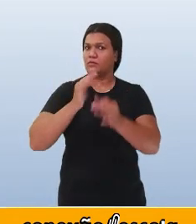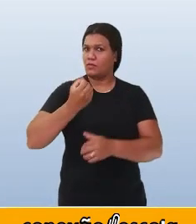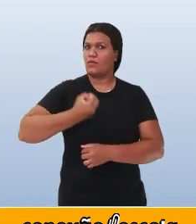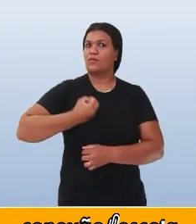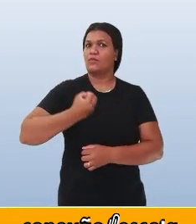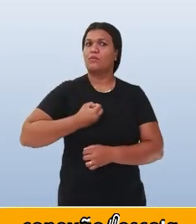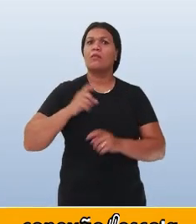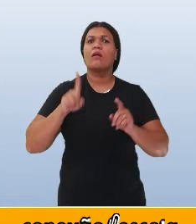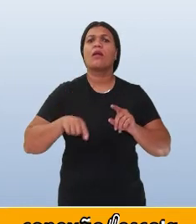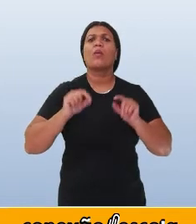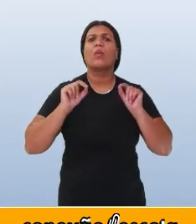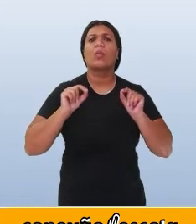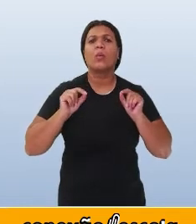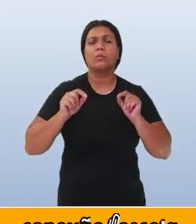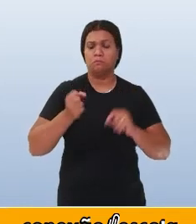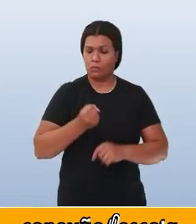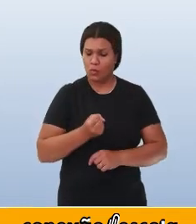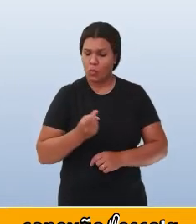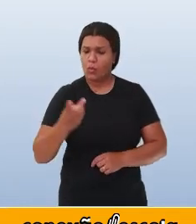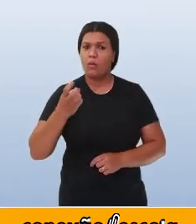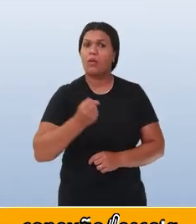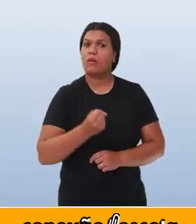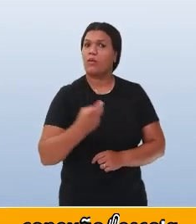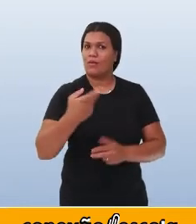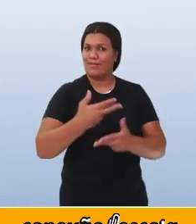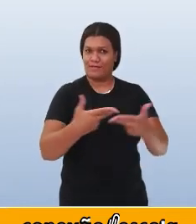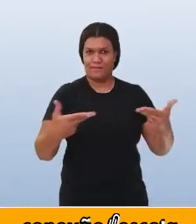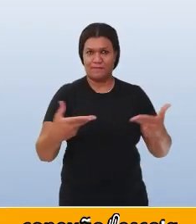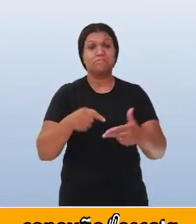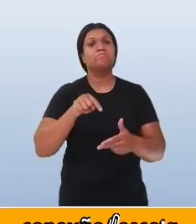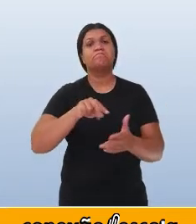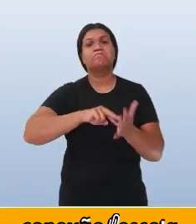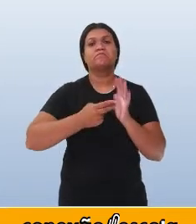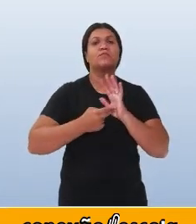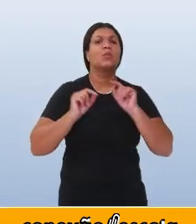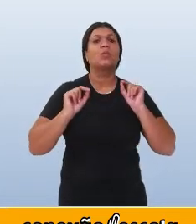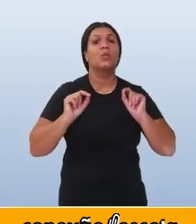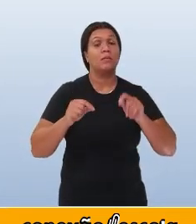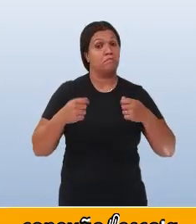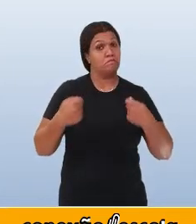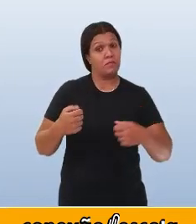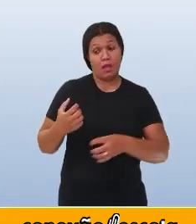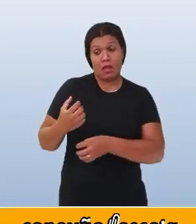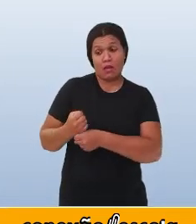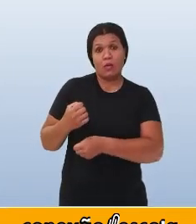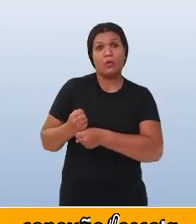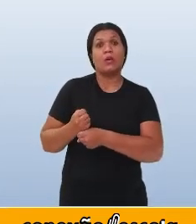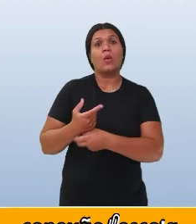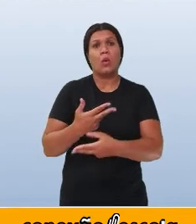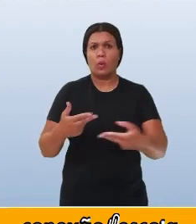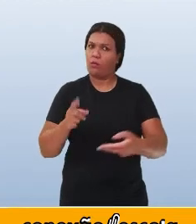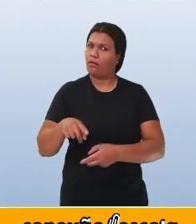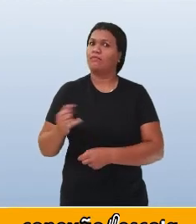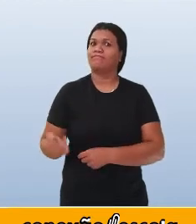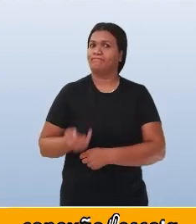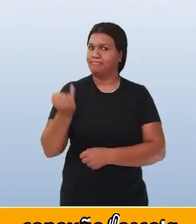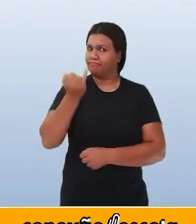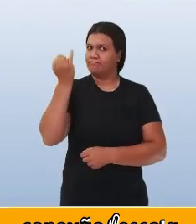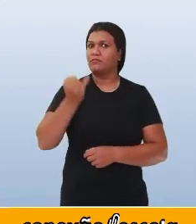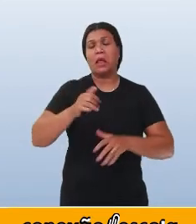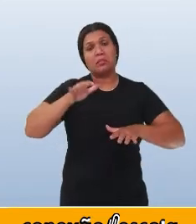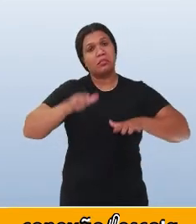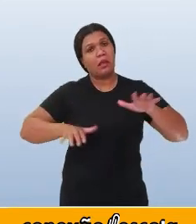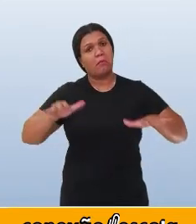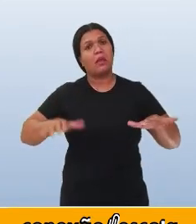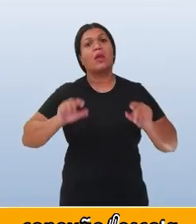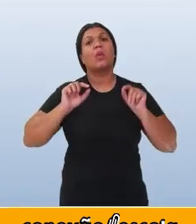é a de quantificar as coisas, ou seja, contar aquilo que for necessário à medida